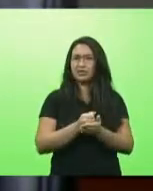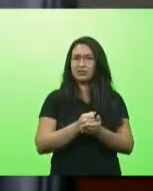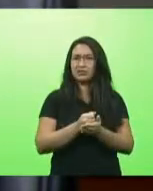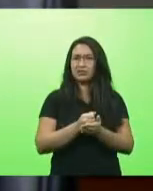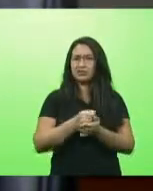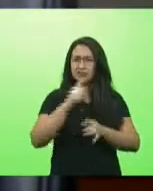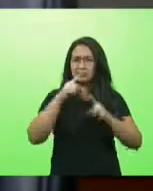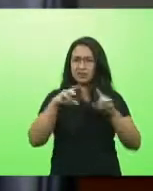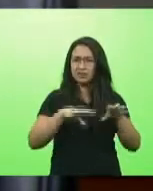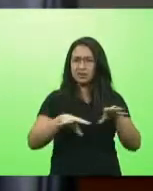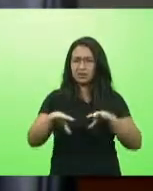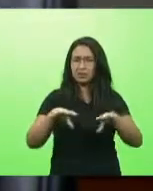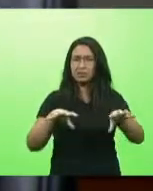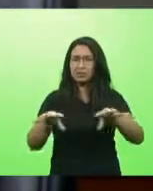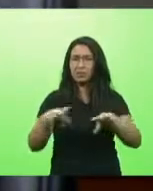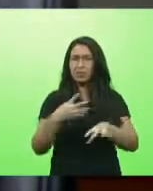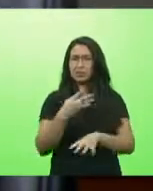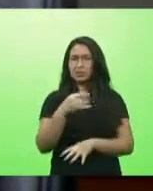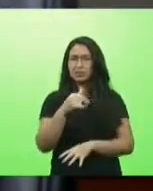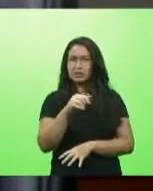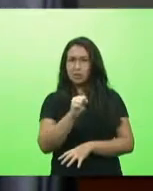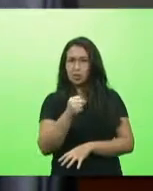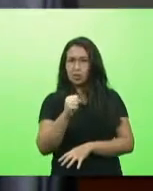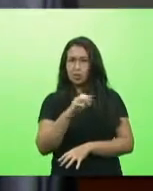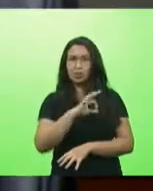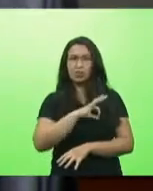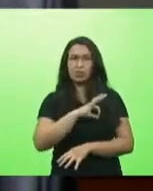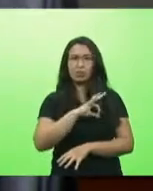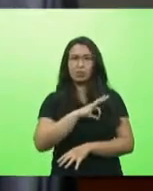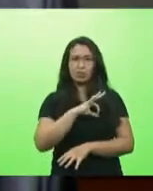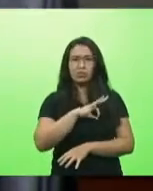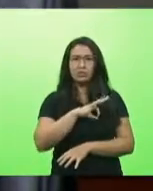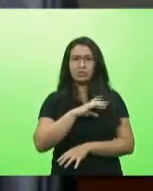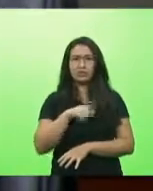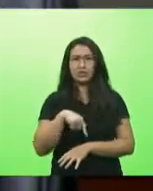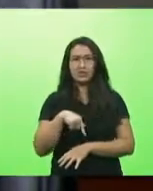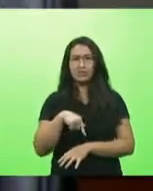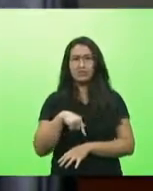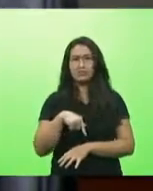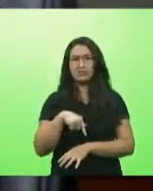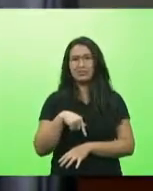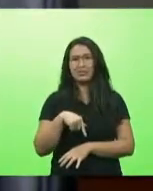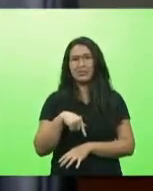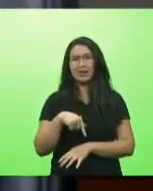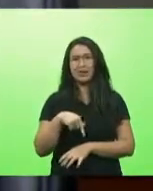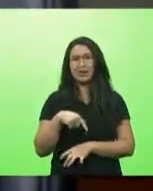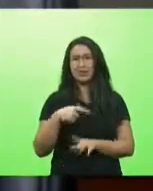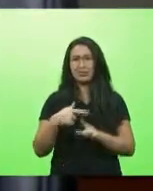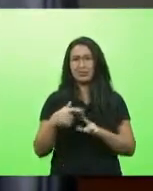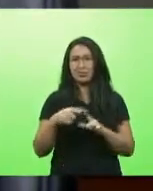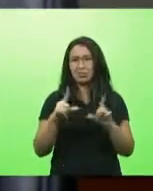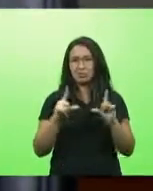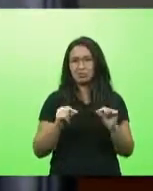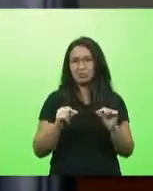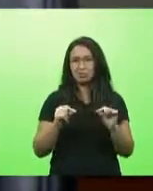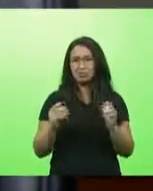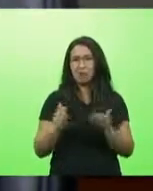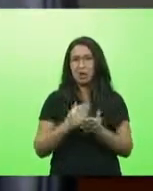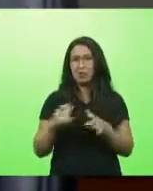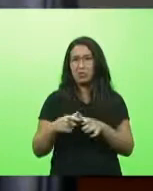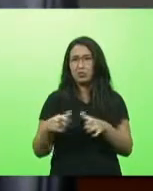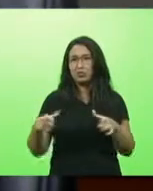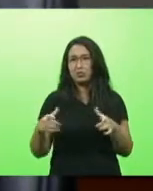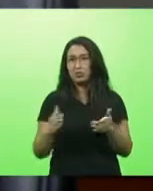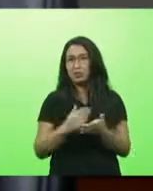488 policiais que é insuficiente mas para alguns tanto e para outros poucos